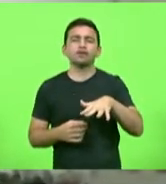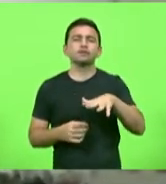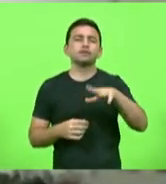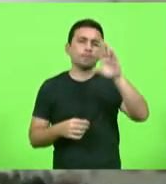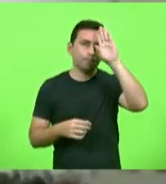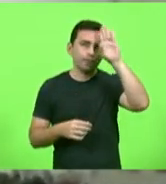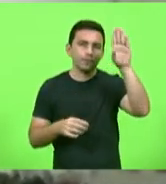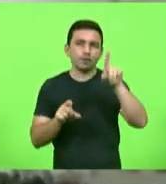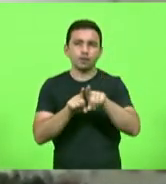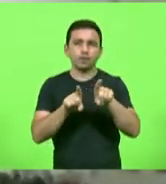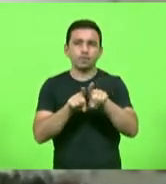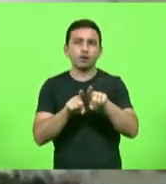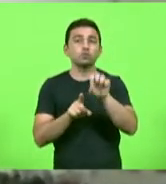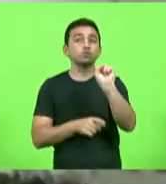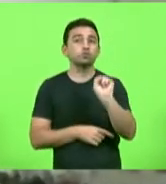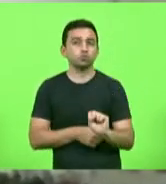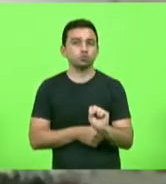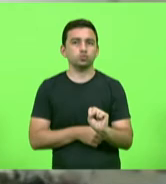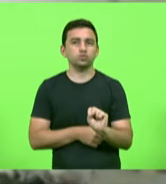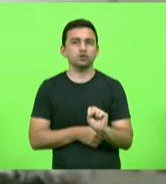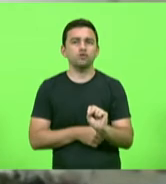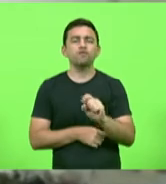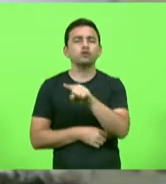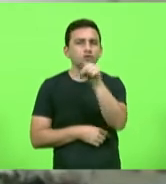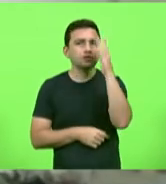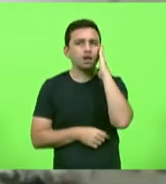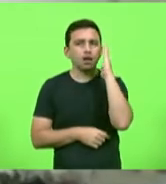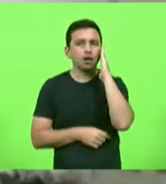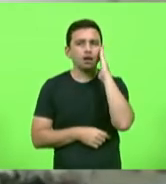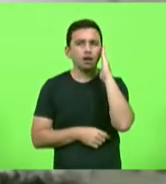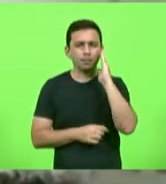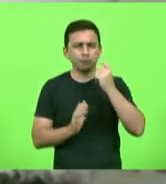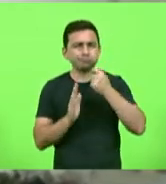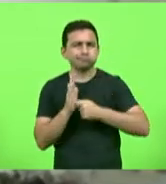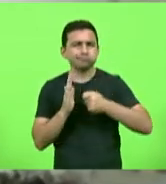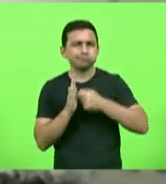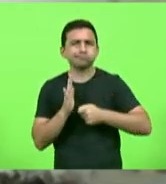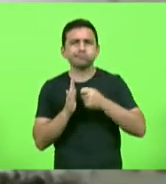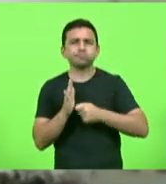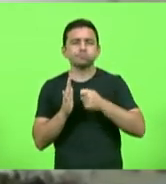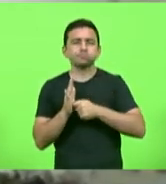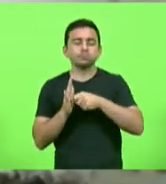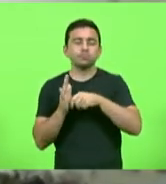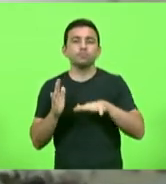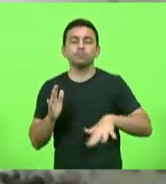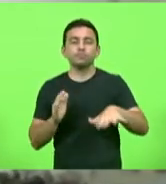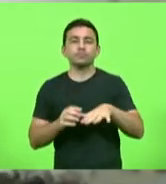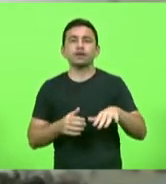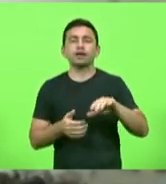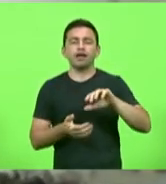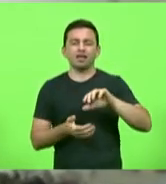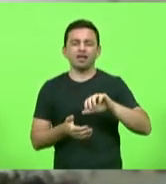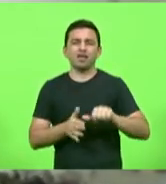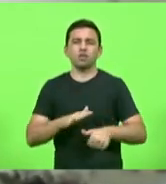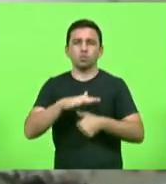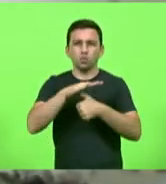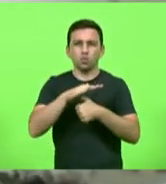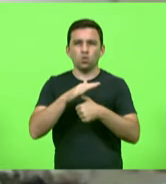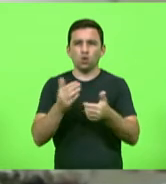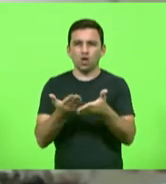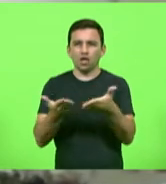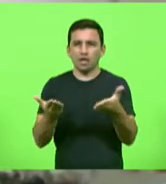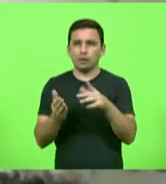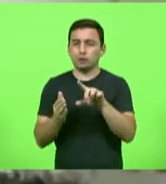Federal da Fronteira Sul vocês sabem todo o enfrentamento que nós fizemos a reitoria que foi uma reitoria não